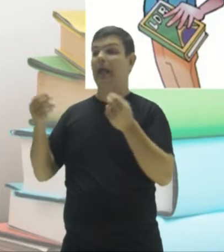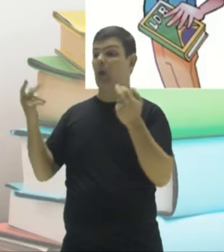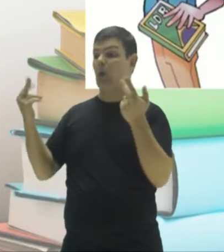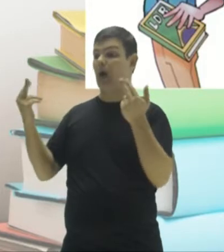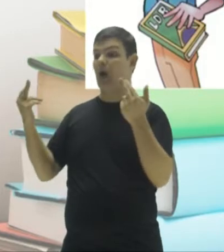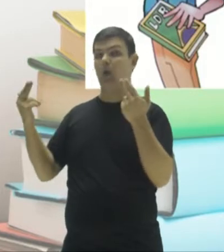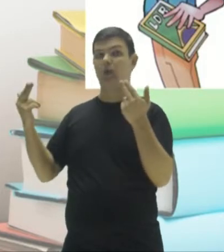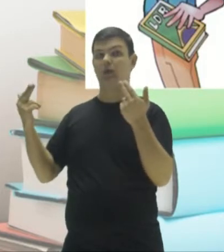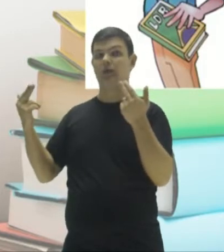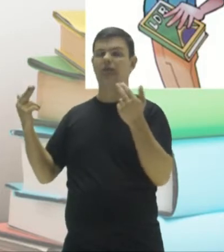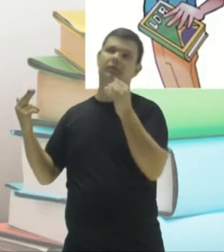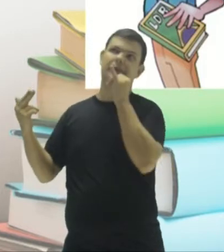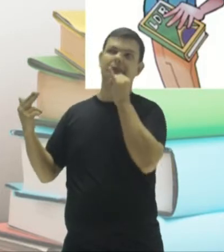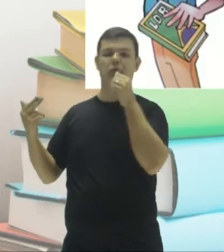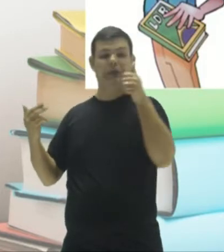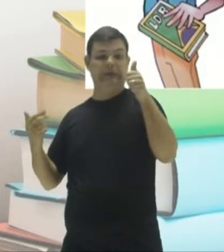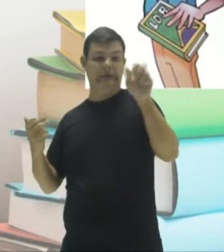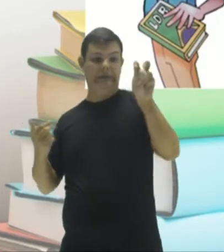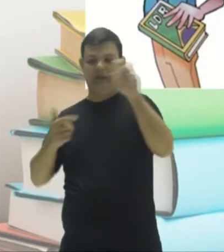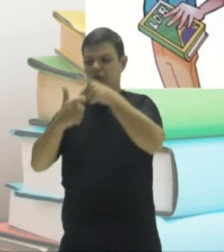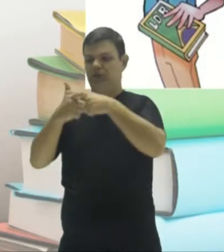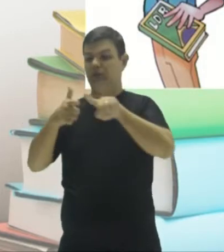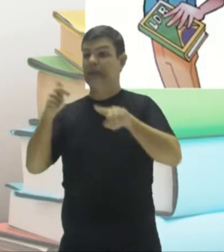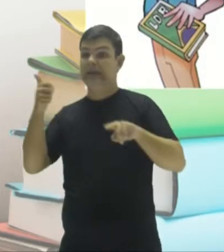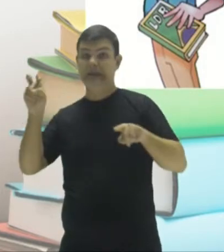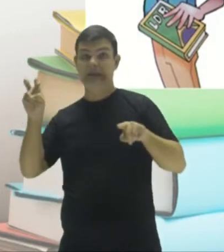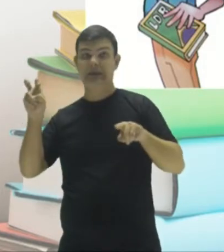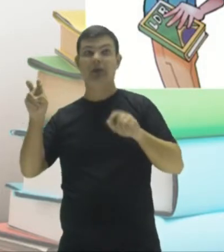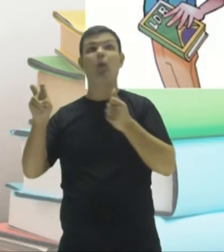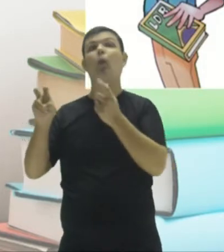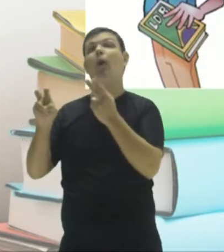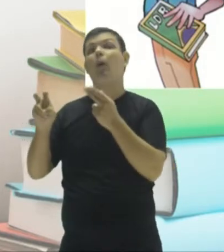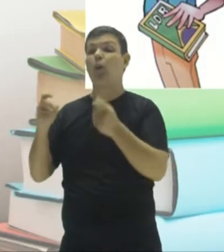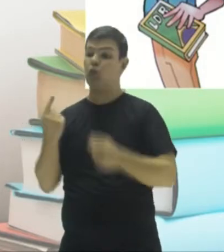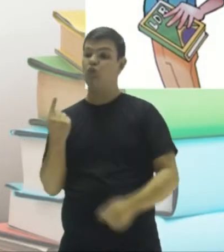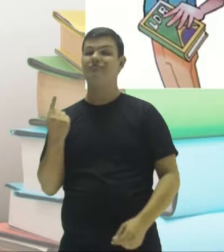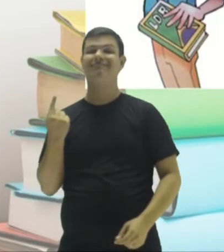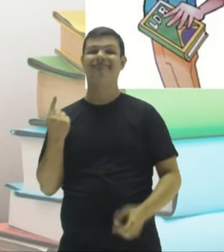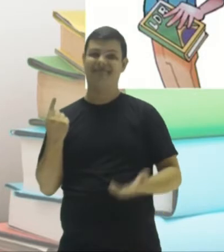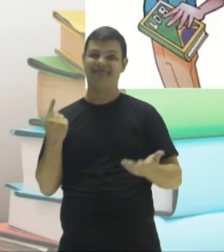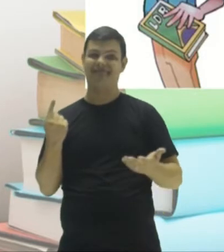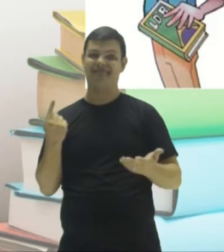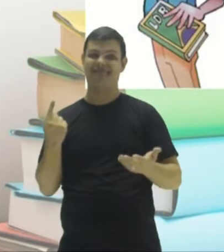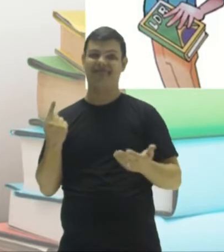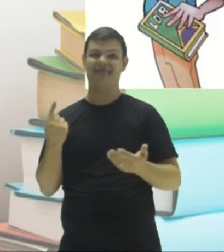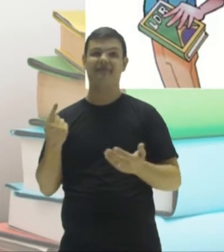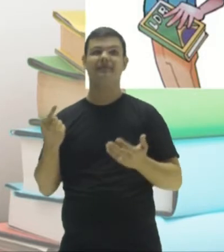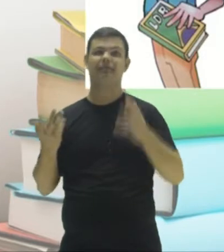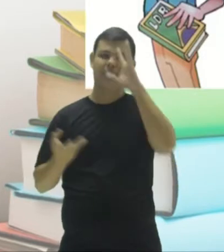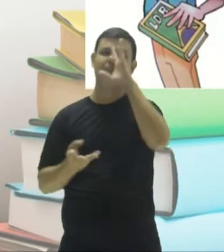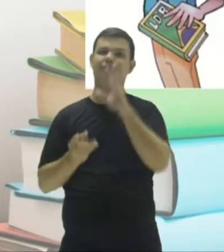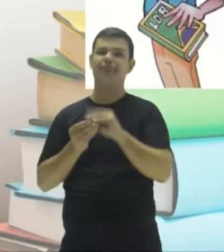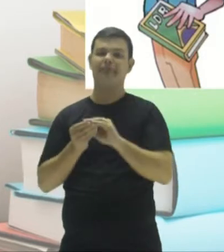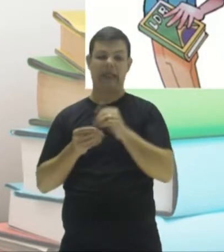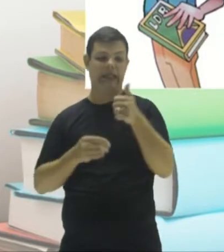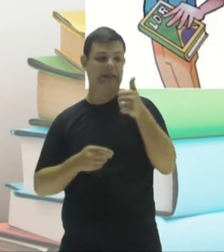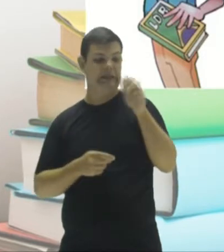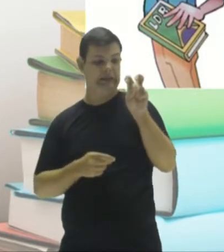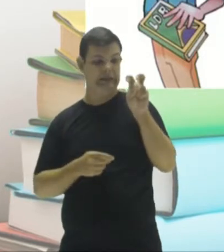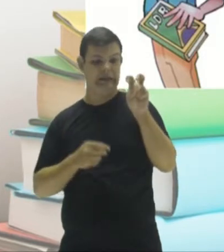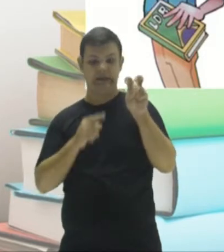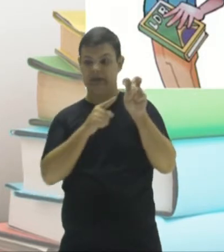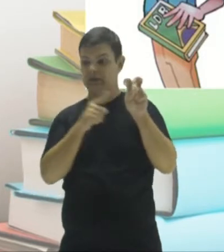mesmo. Neste caso aí, quinze dividido por quinze é igual a um, não é verdade? Então, quinze é